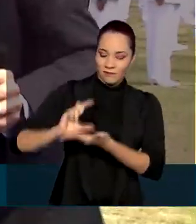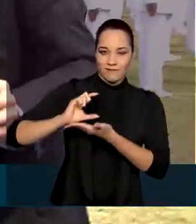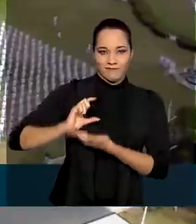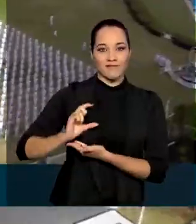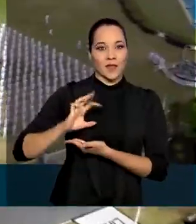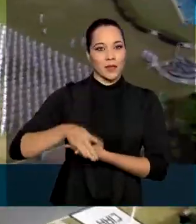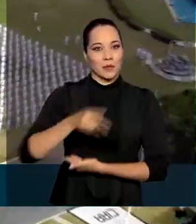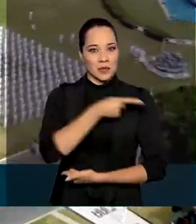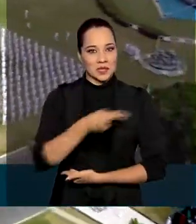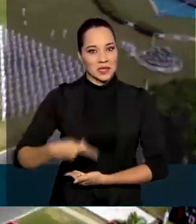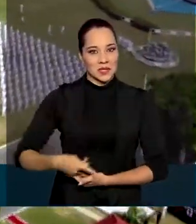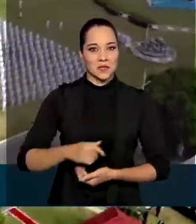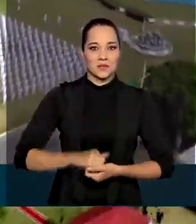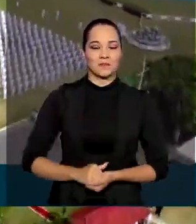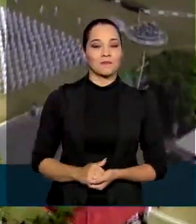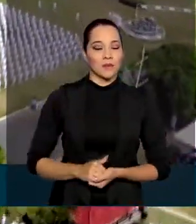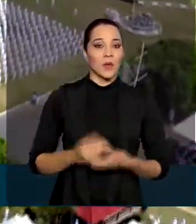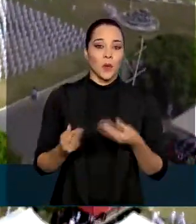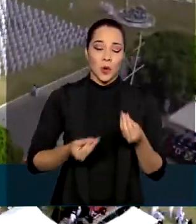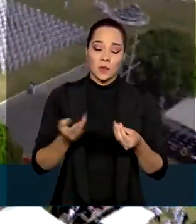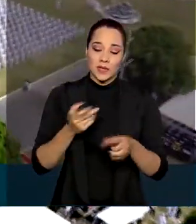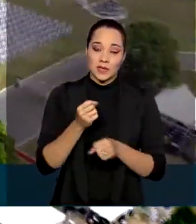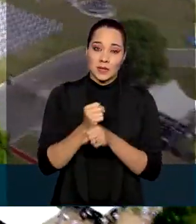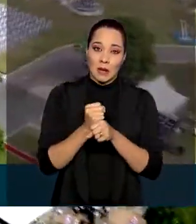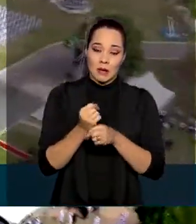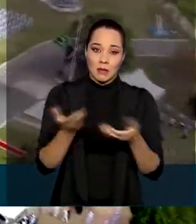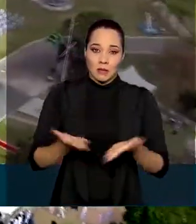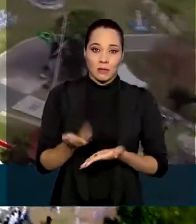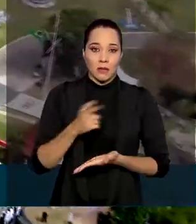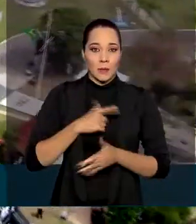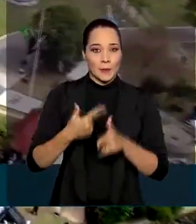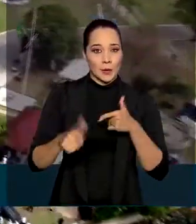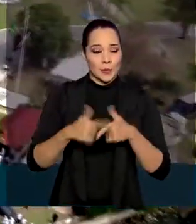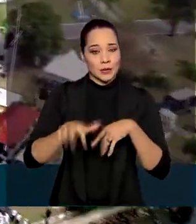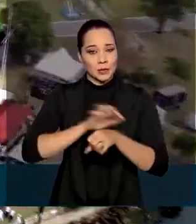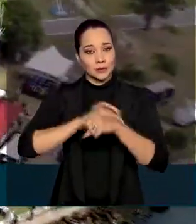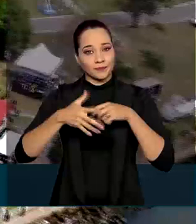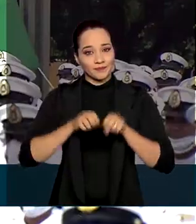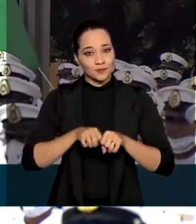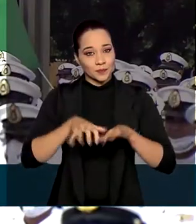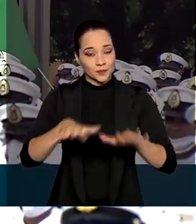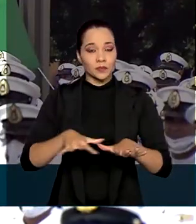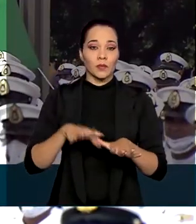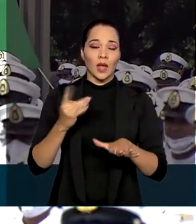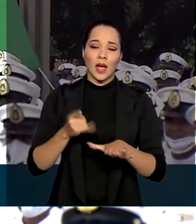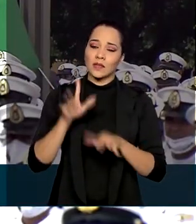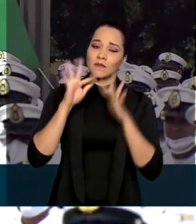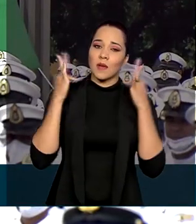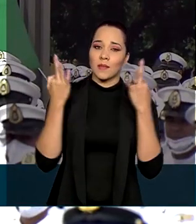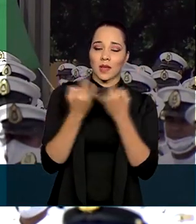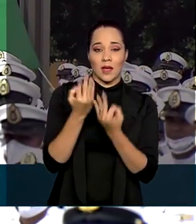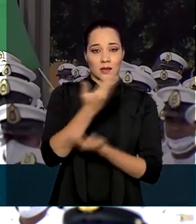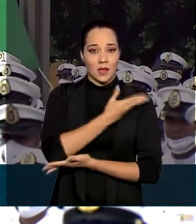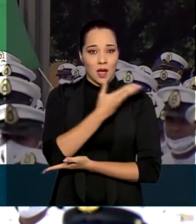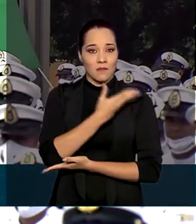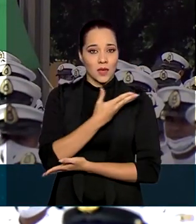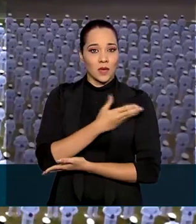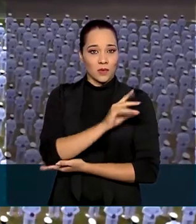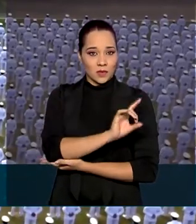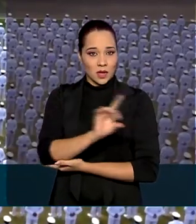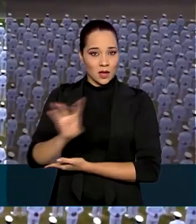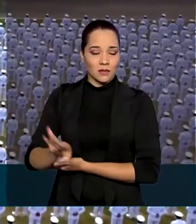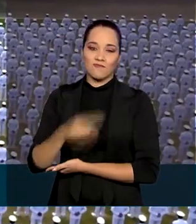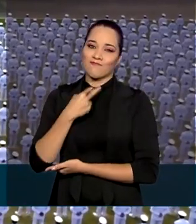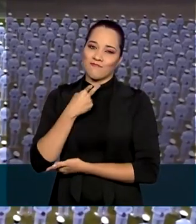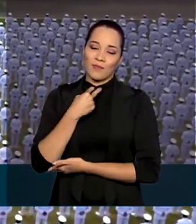República. Esse ano, por conta das restrições provocadas pela pandemia do coronavírus, os parentes e amigos dos militares